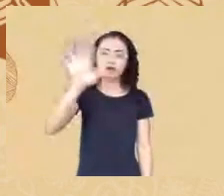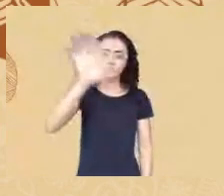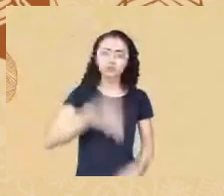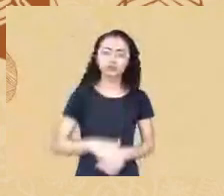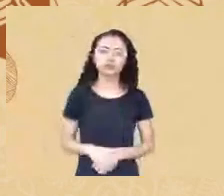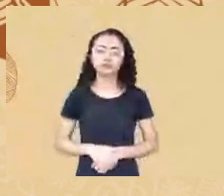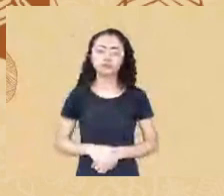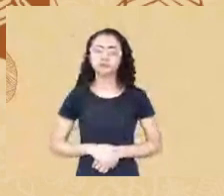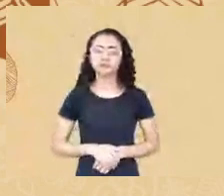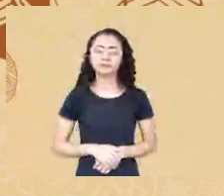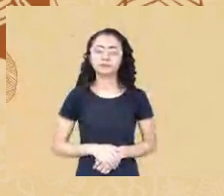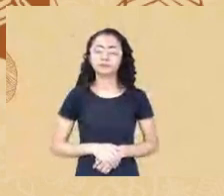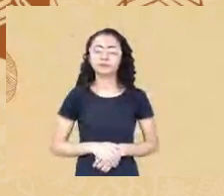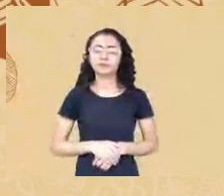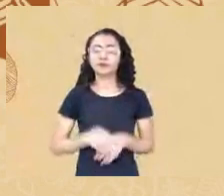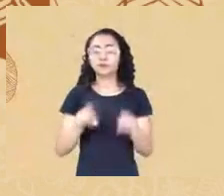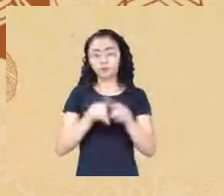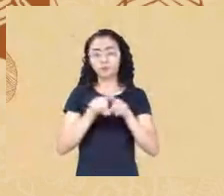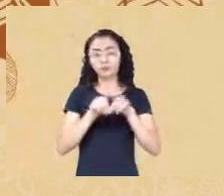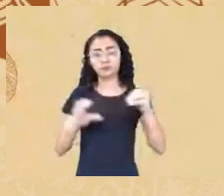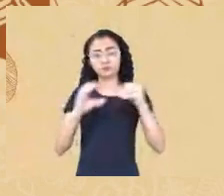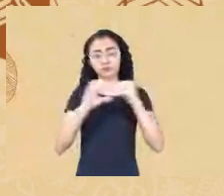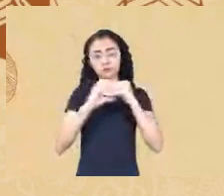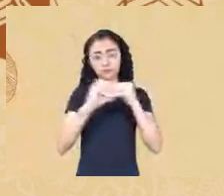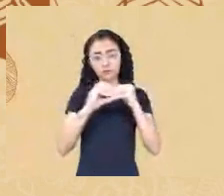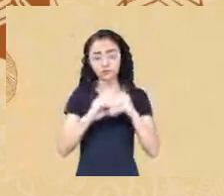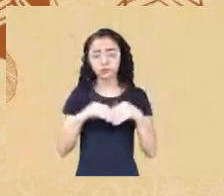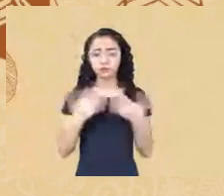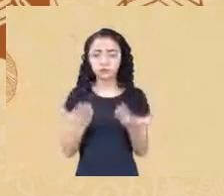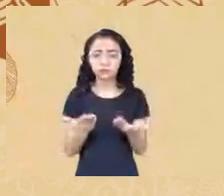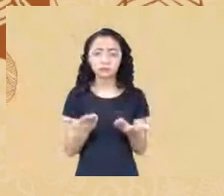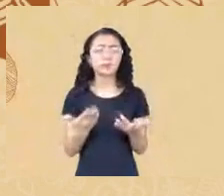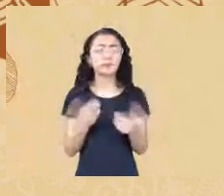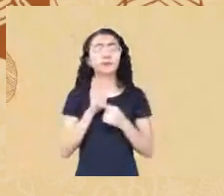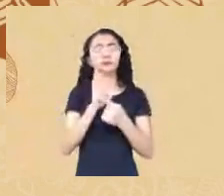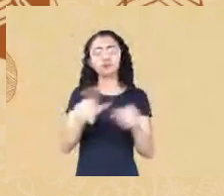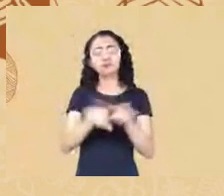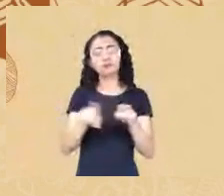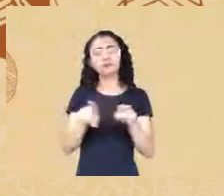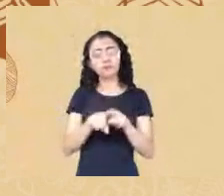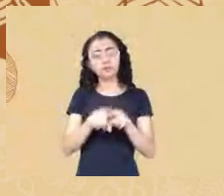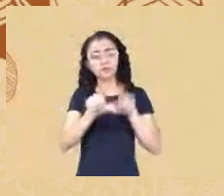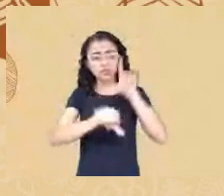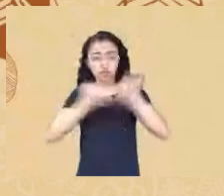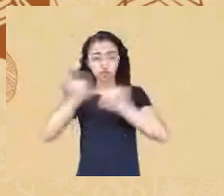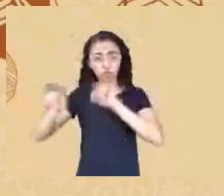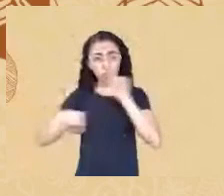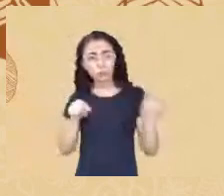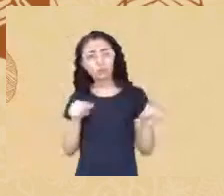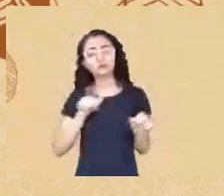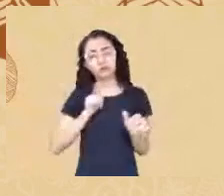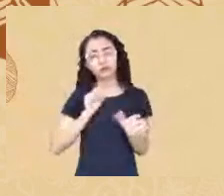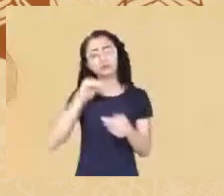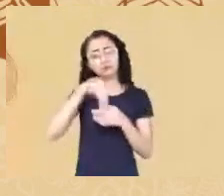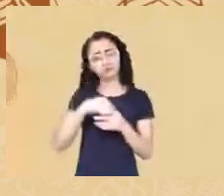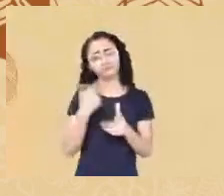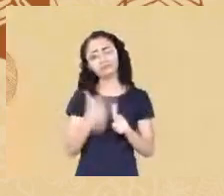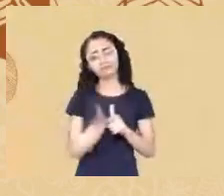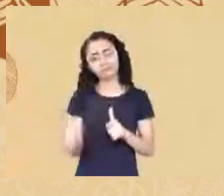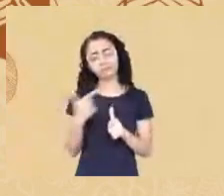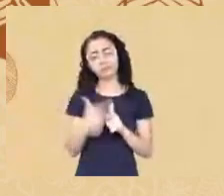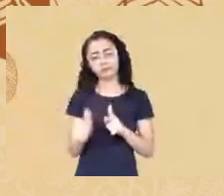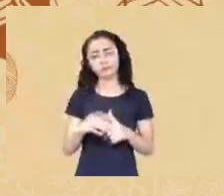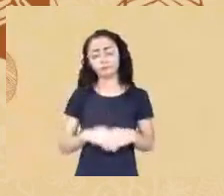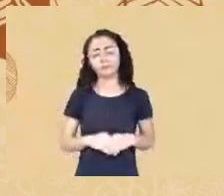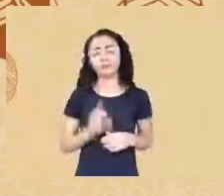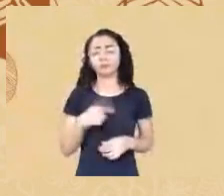esses trabalhos e apontando como essa seleção ela é problemática então o nosso trabalho tem sido a partir desse local as nossas ações tem